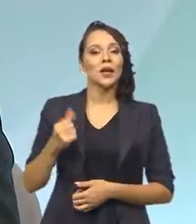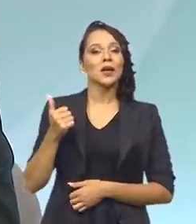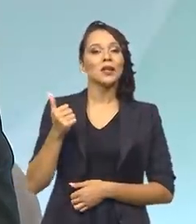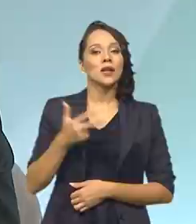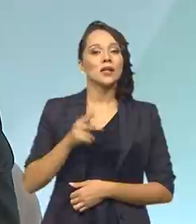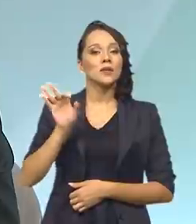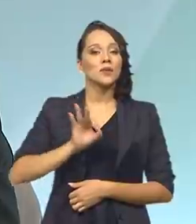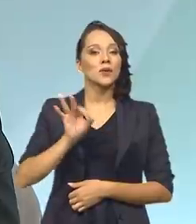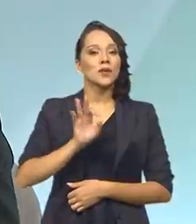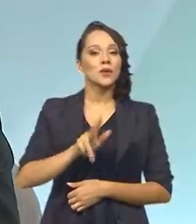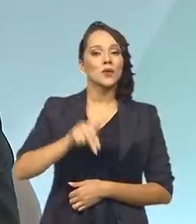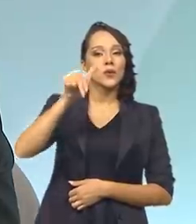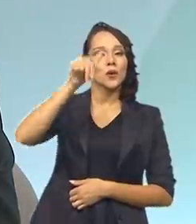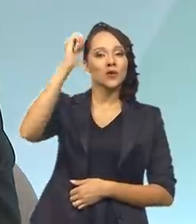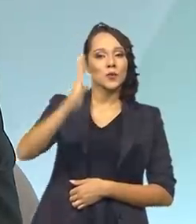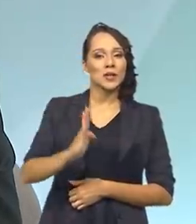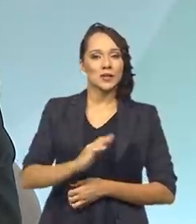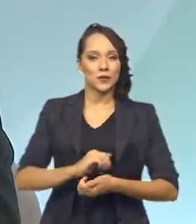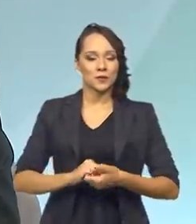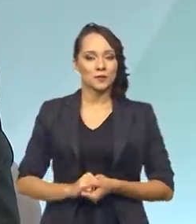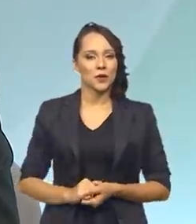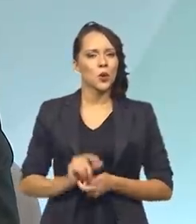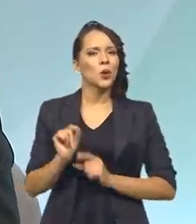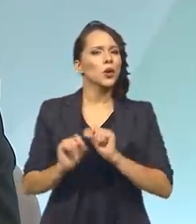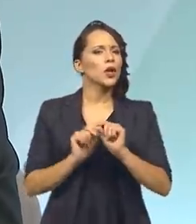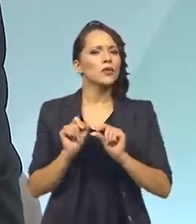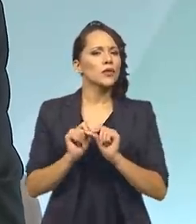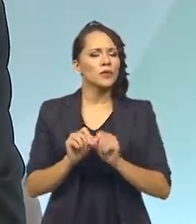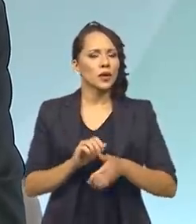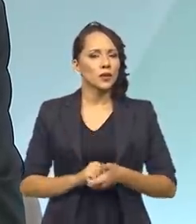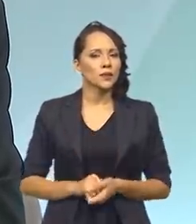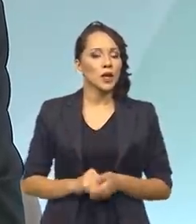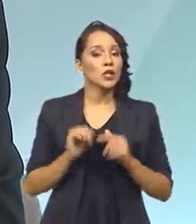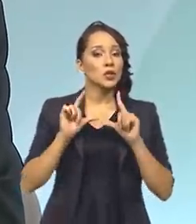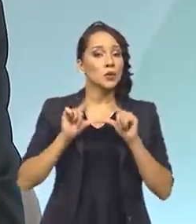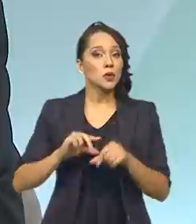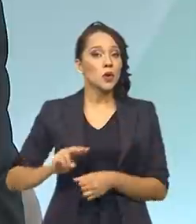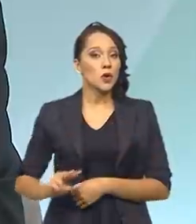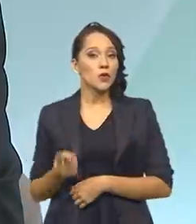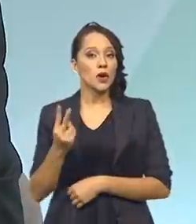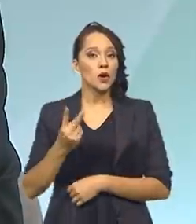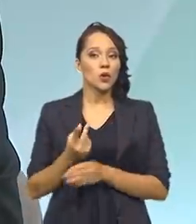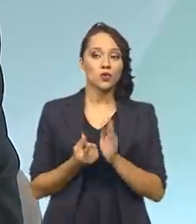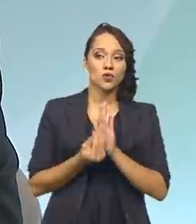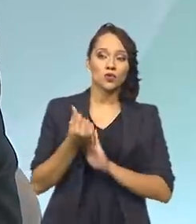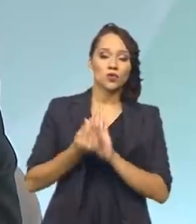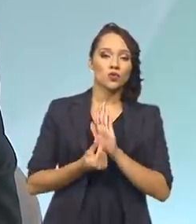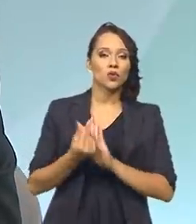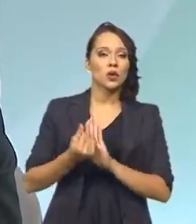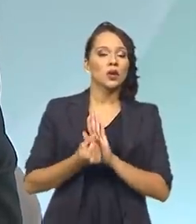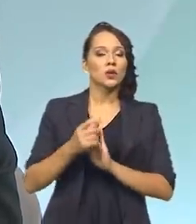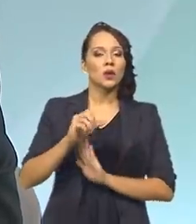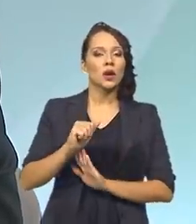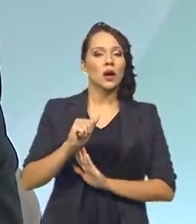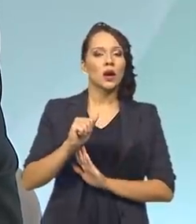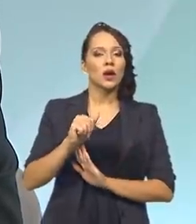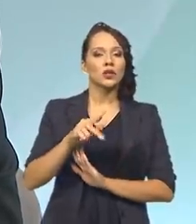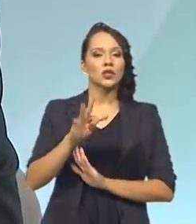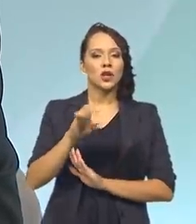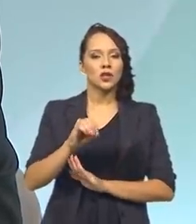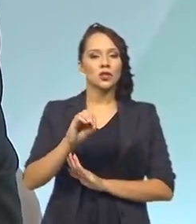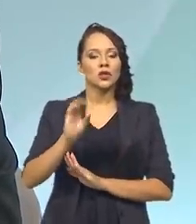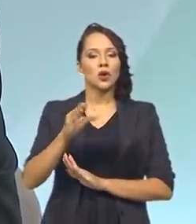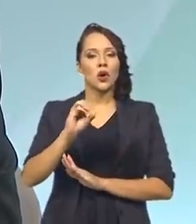% no Norte do país. O é foi feito? Nós diminuímos o valor de remuneração do agente operador. Nós